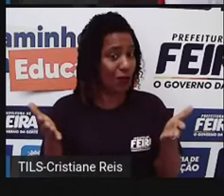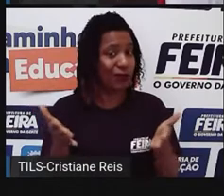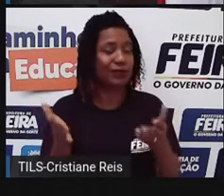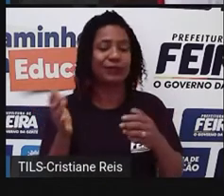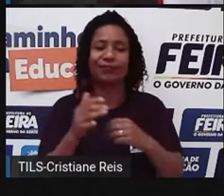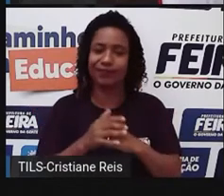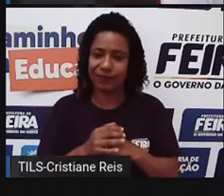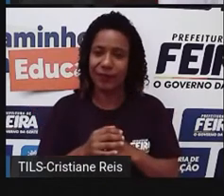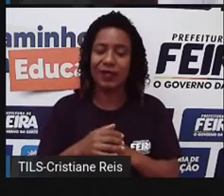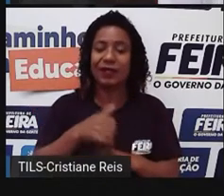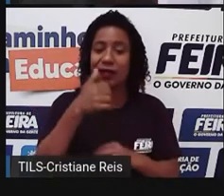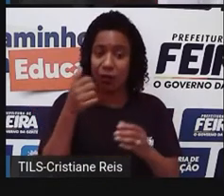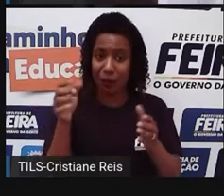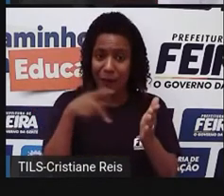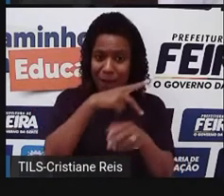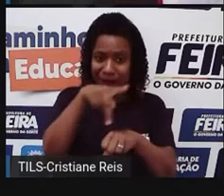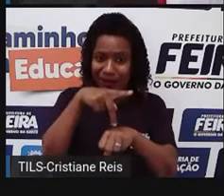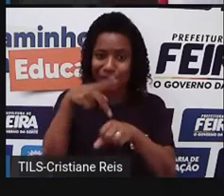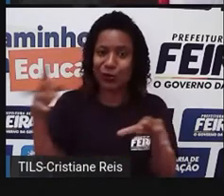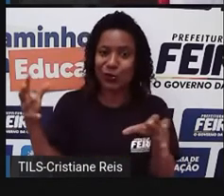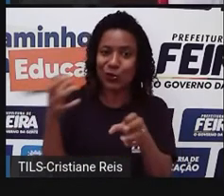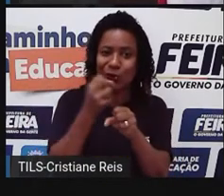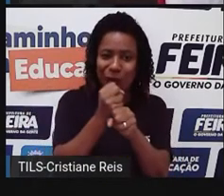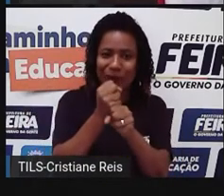nós temos 193 países,